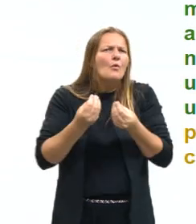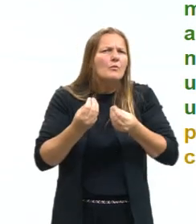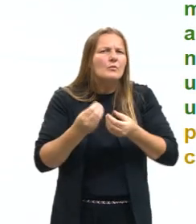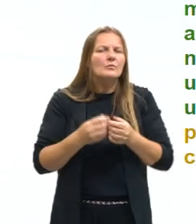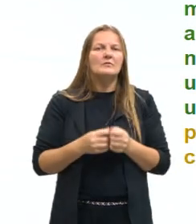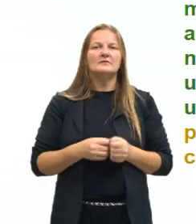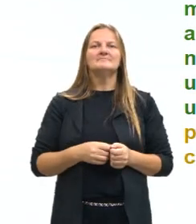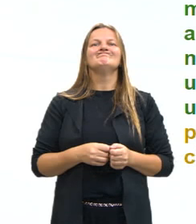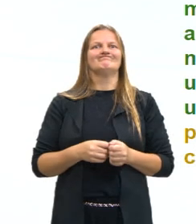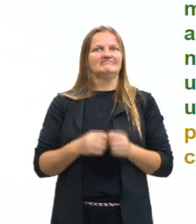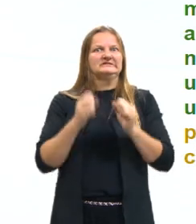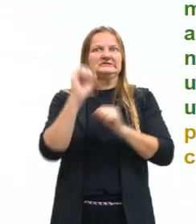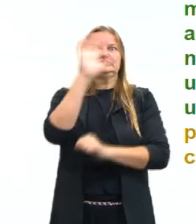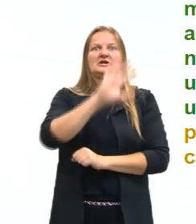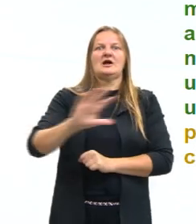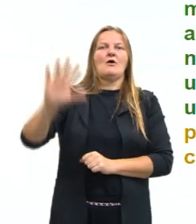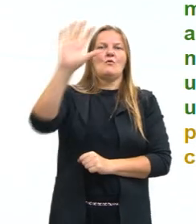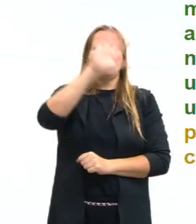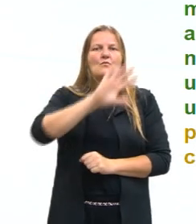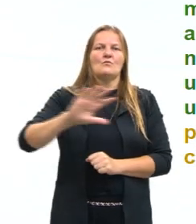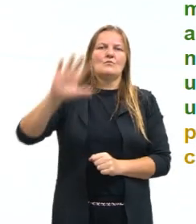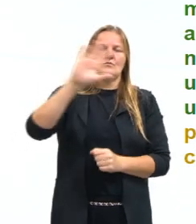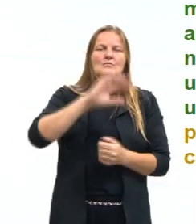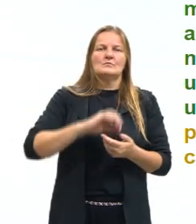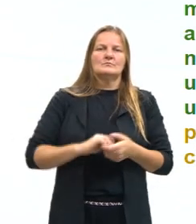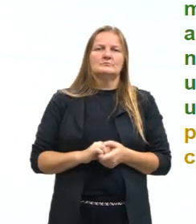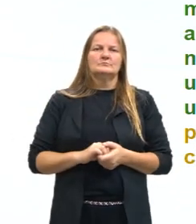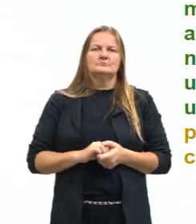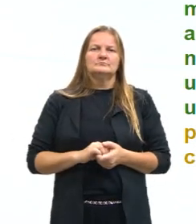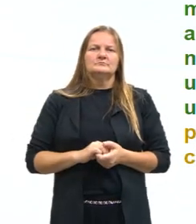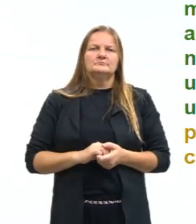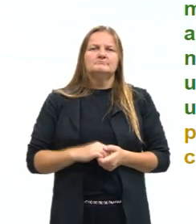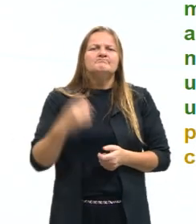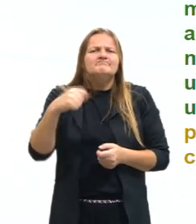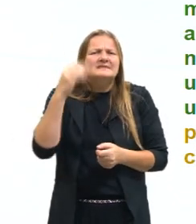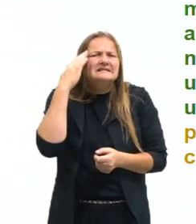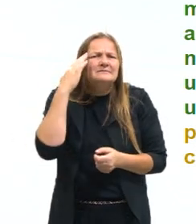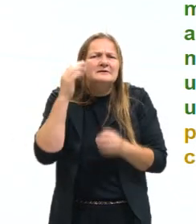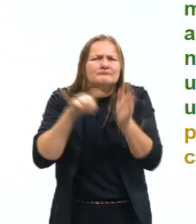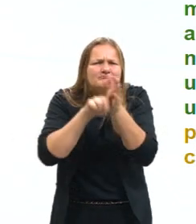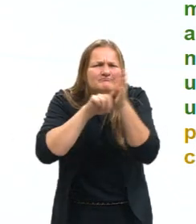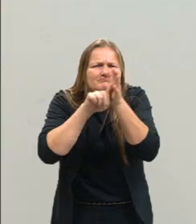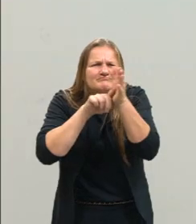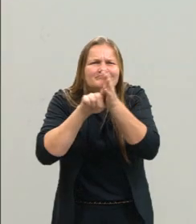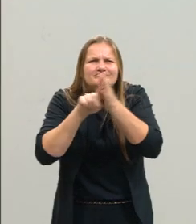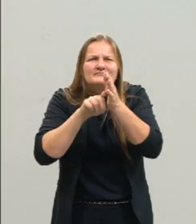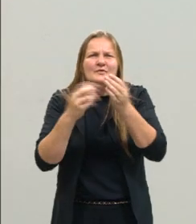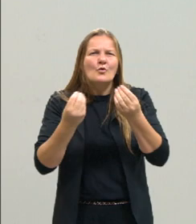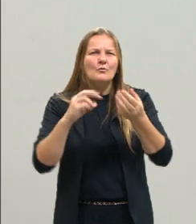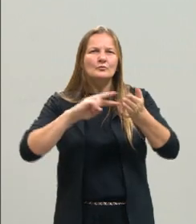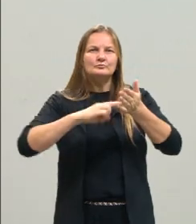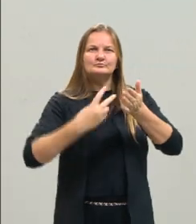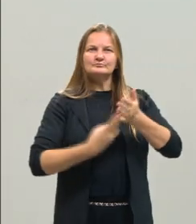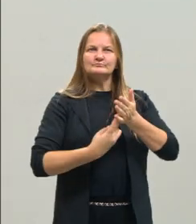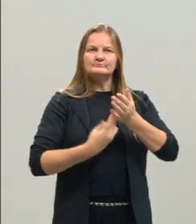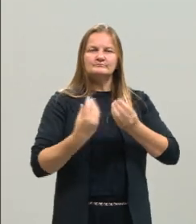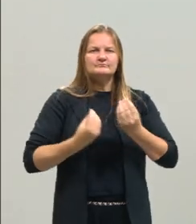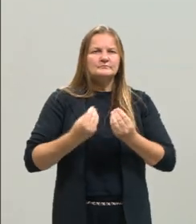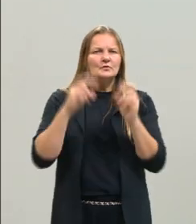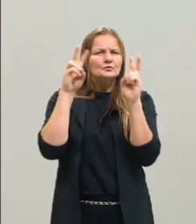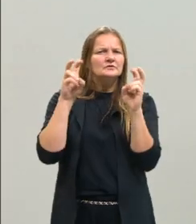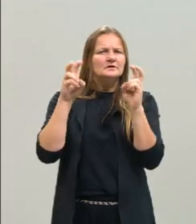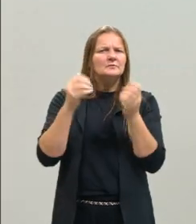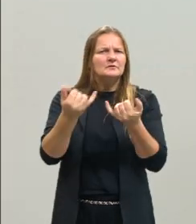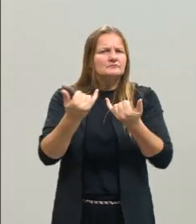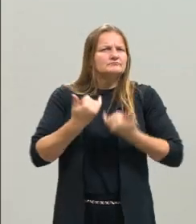muita coisa. Então, eu preciso saber olhar e saber interpretar o que esse tema